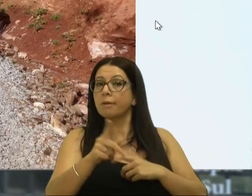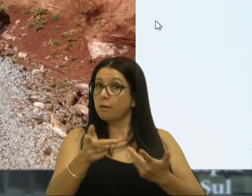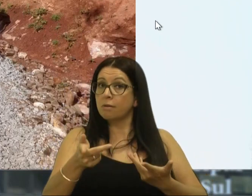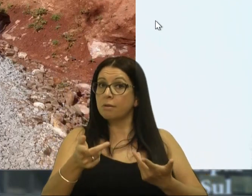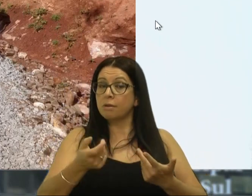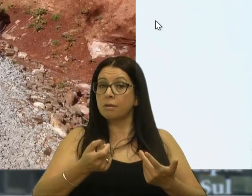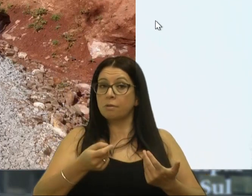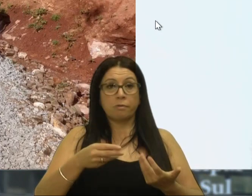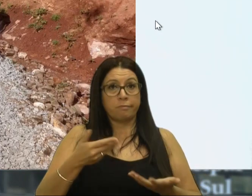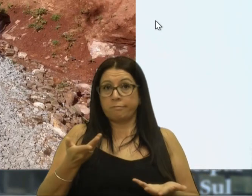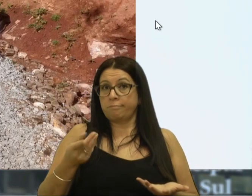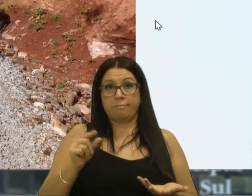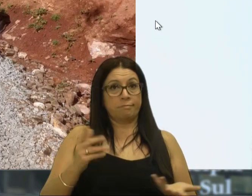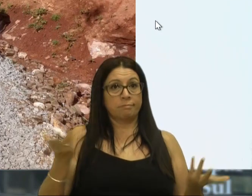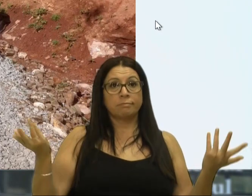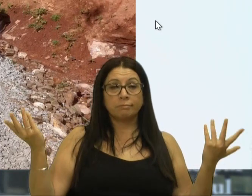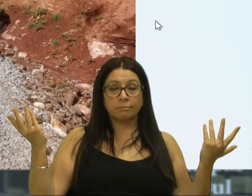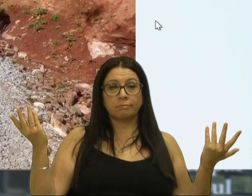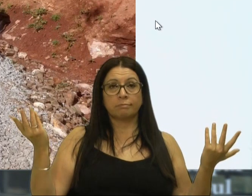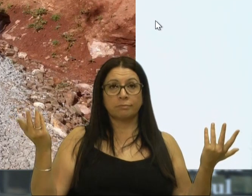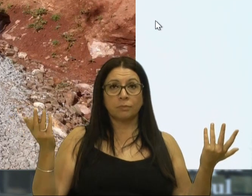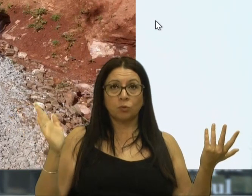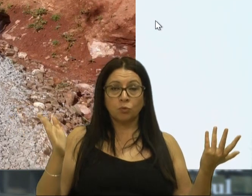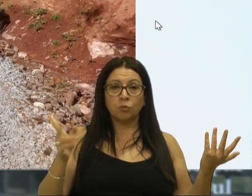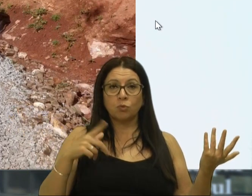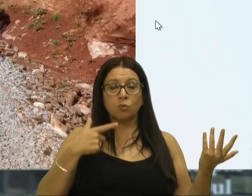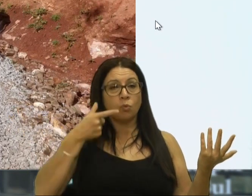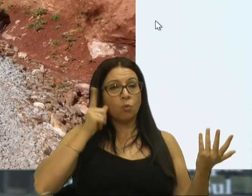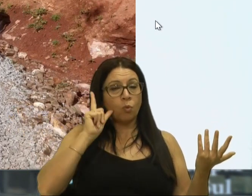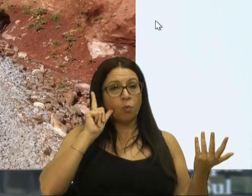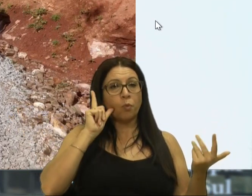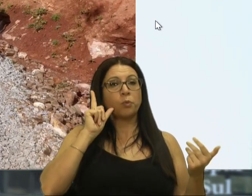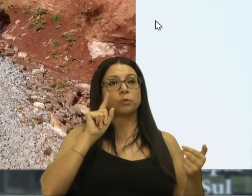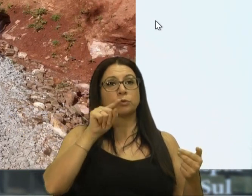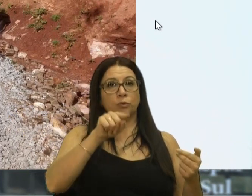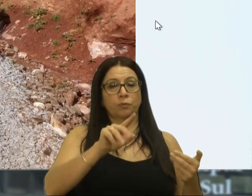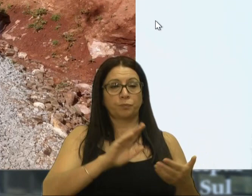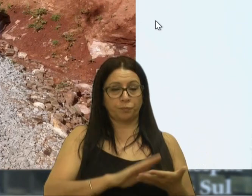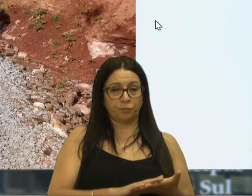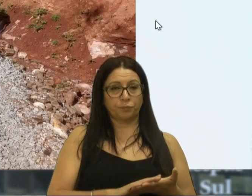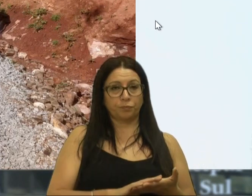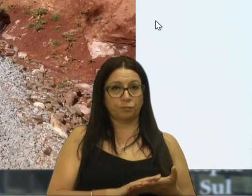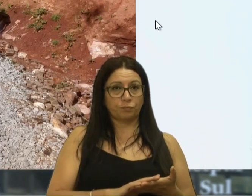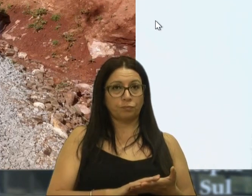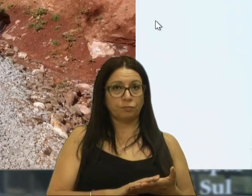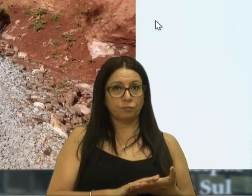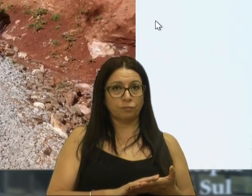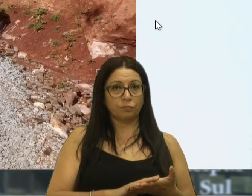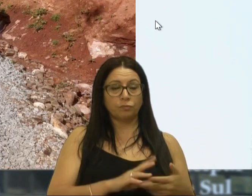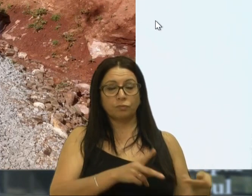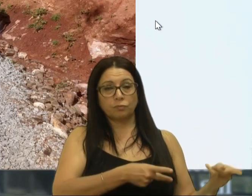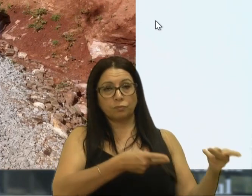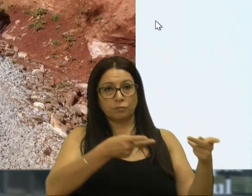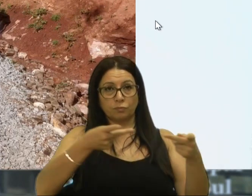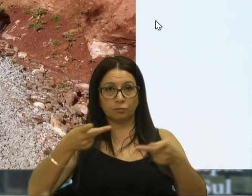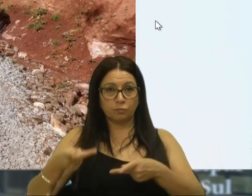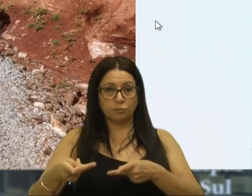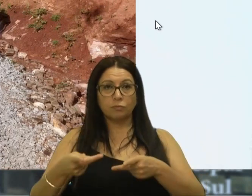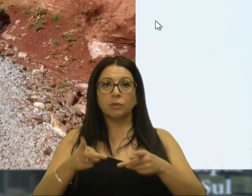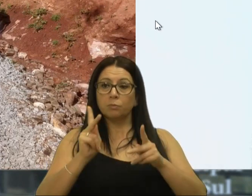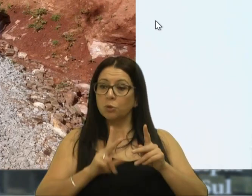é o mínimo do mínimo. Então, ontem nós estivemos aí, vamos visitar os moradores.